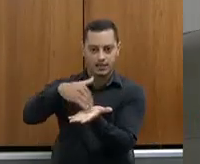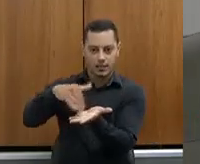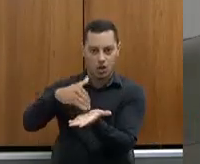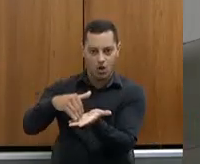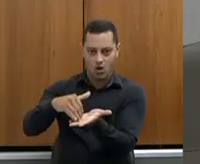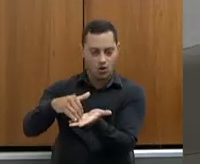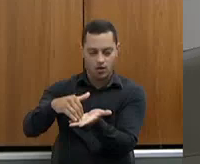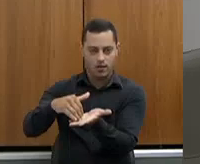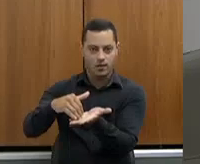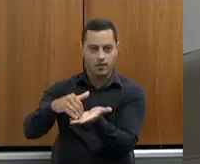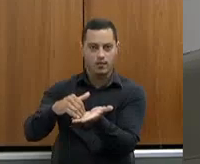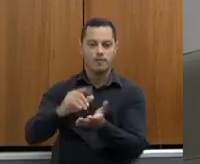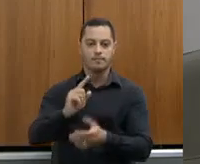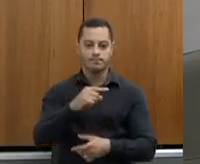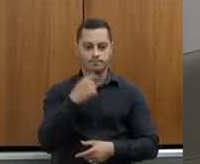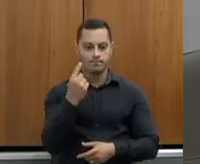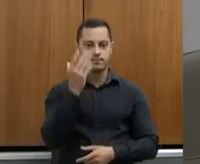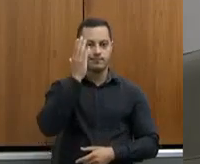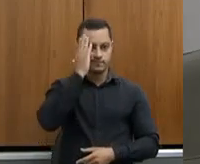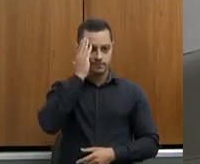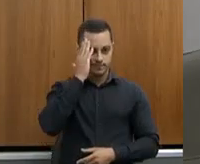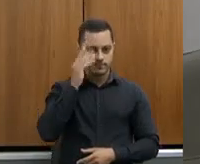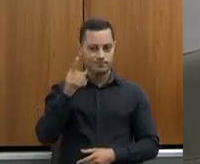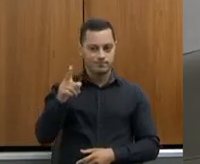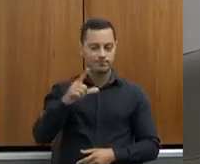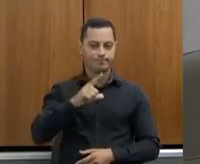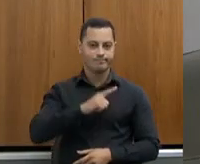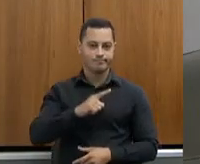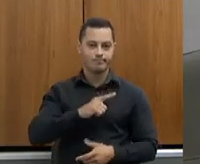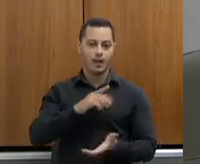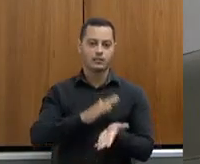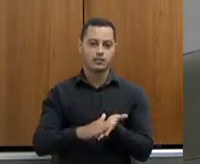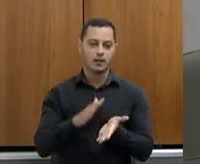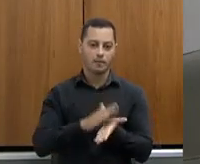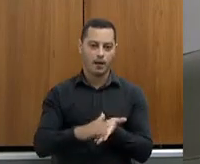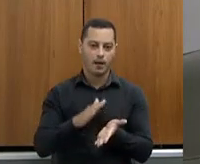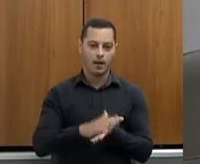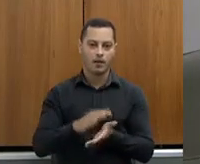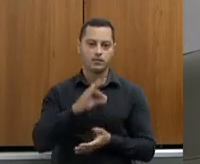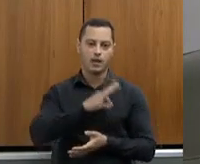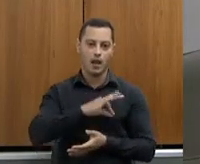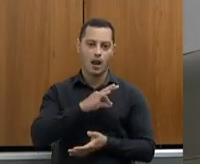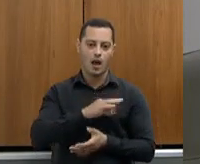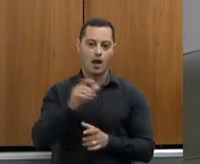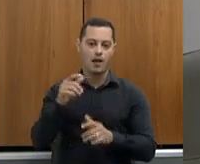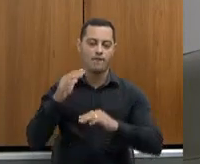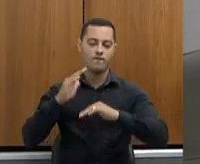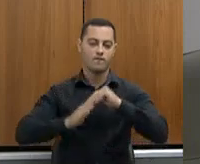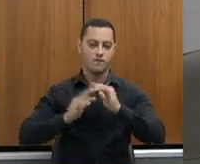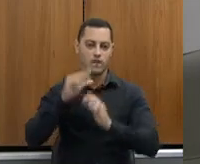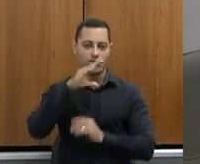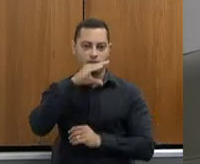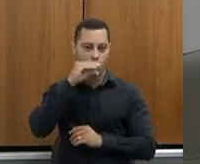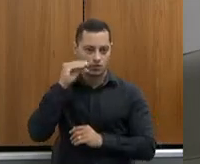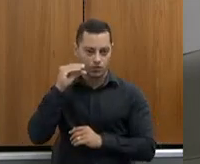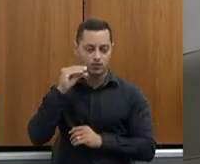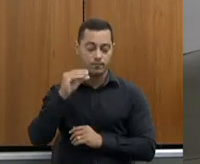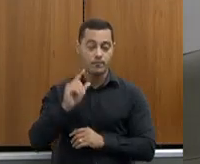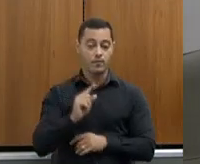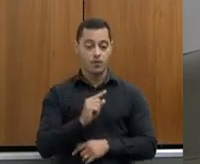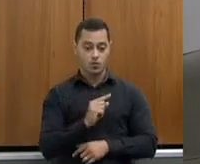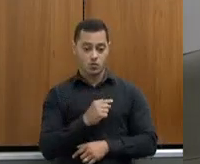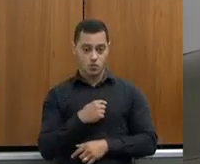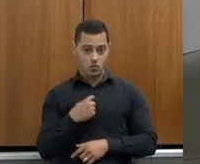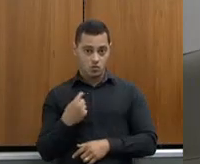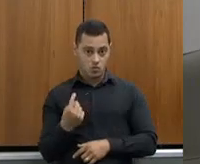sabendo das limitações de gasto de pessoal pela lei de responsabilidade fiscal e tudo mais, a gente está fazendo alguns estudos